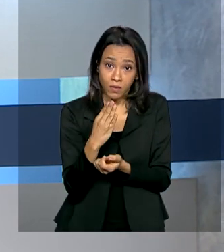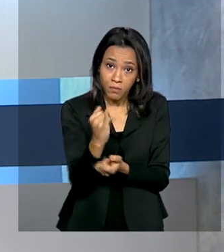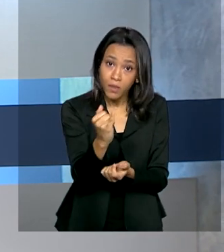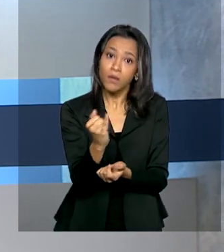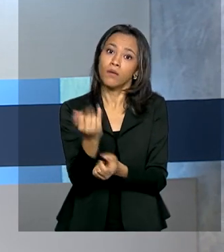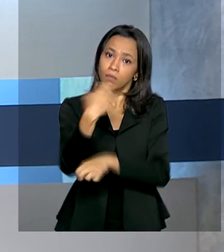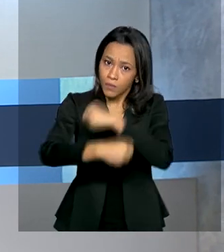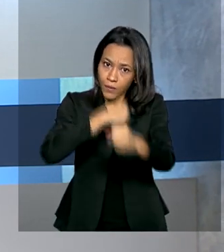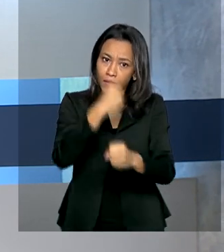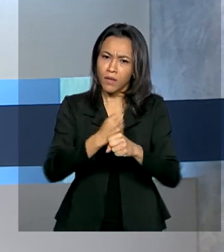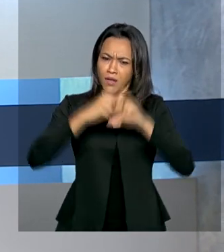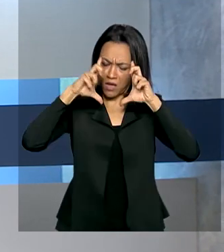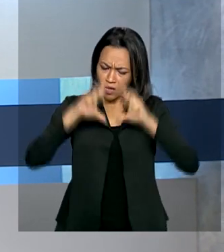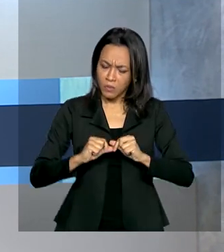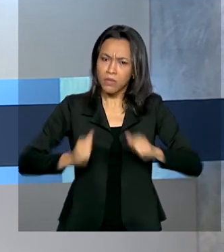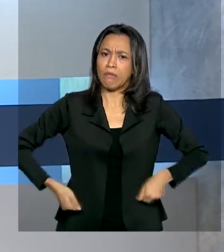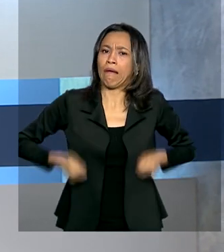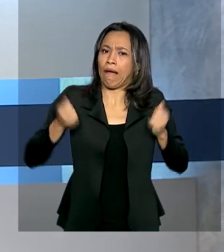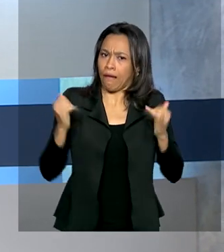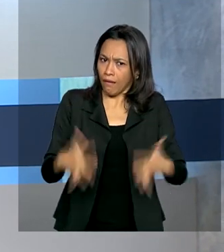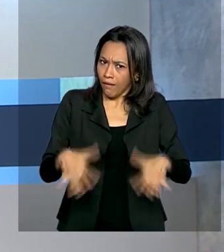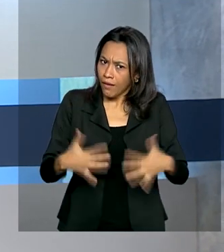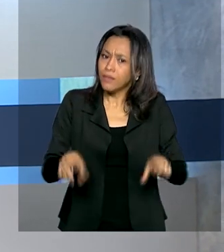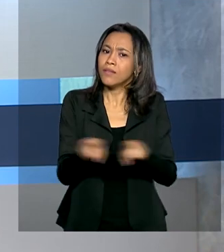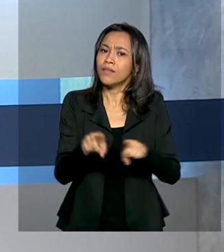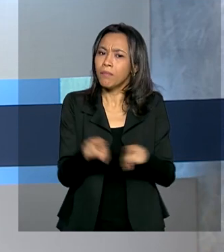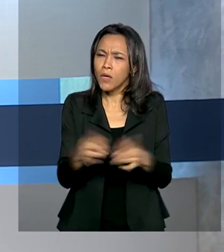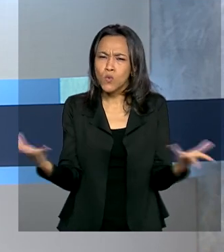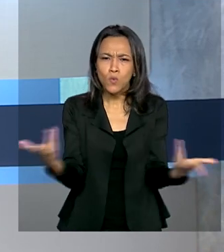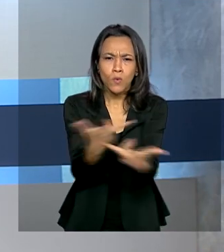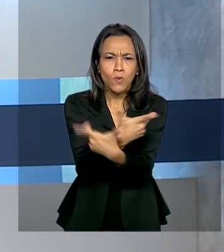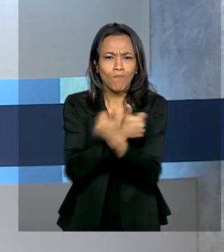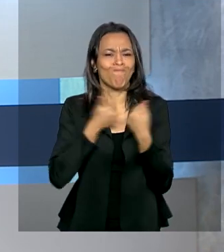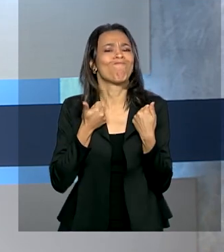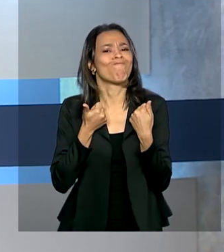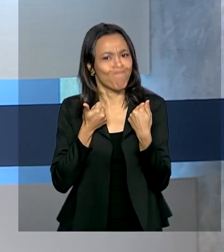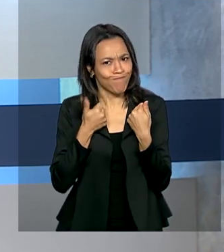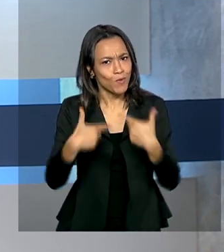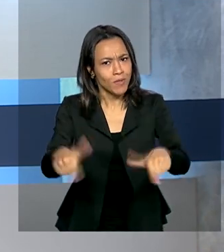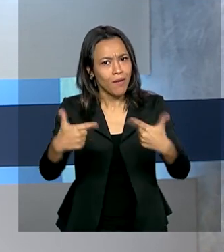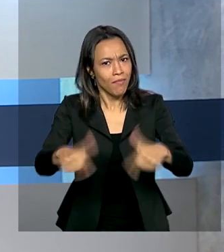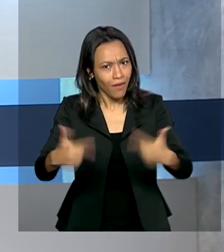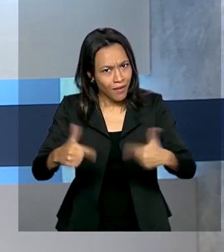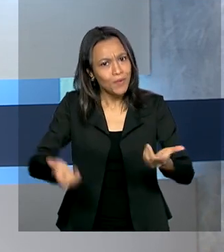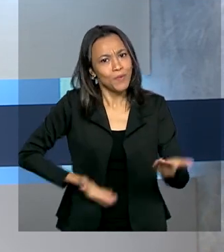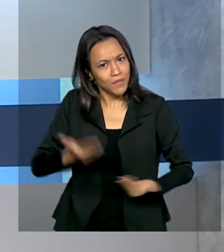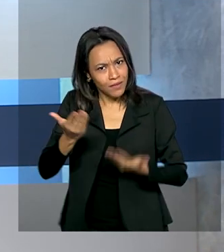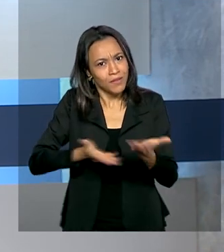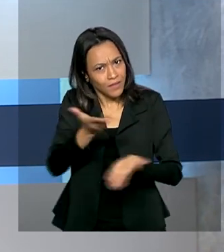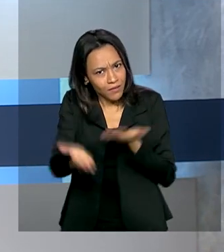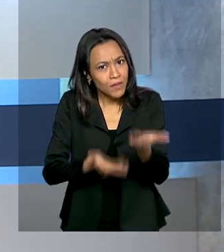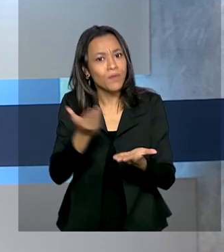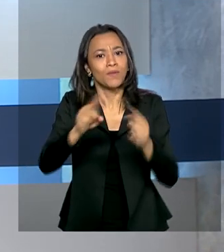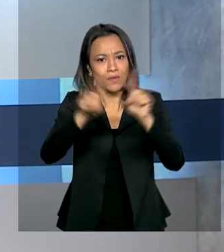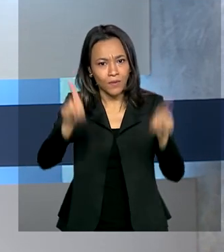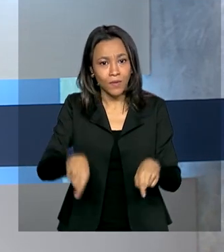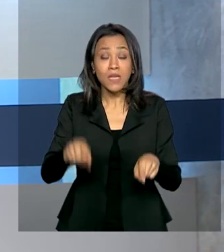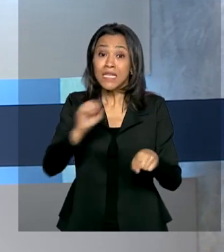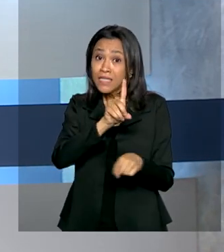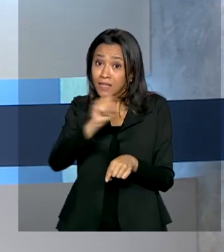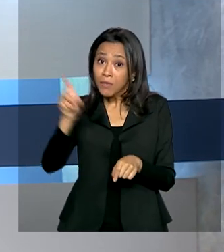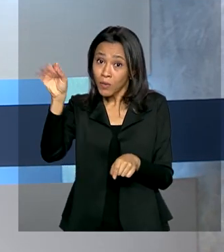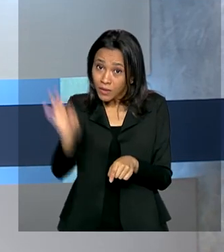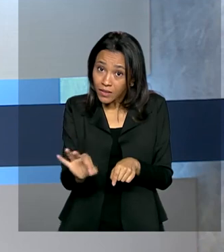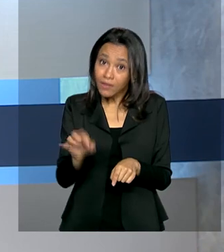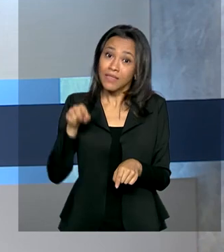ano, com a redução de custos e com o aumento da eficiência dos servidores públicos. A meta do governo é que 100% dos serviços